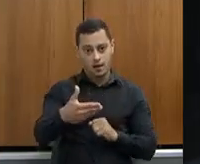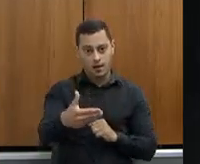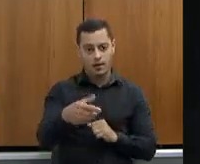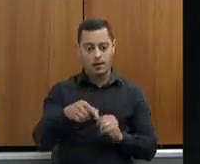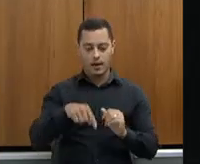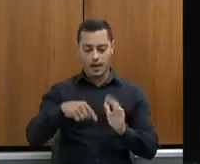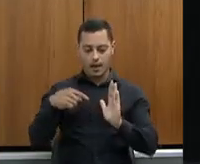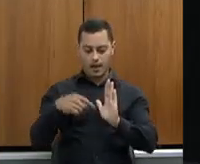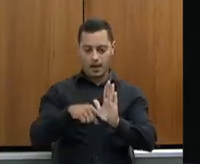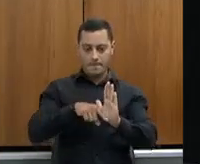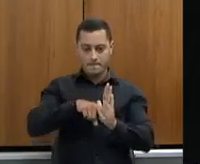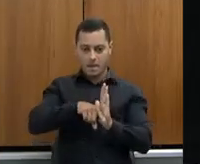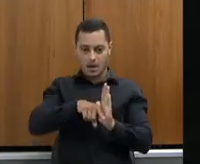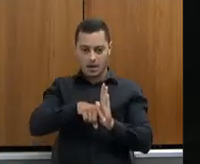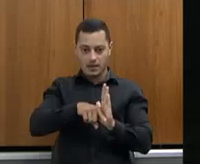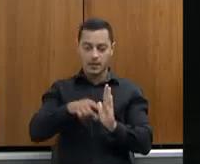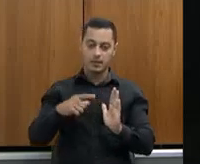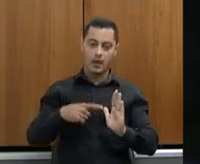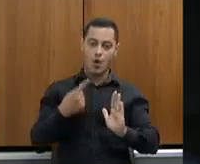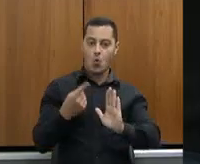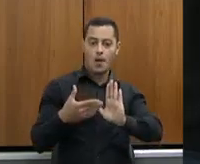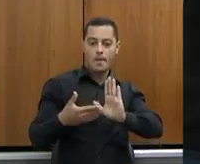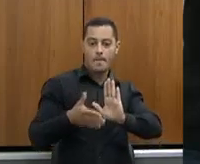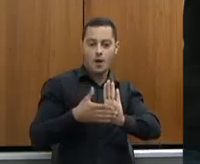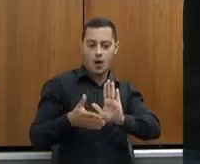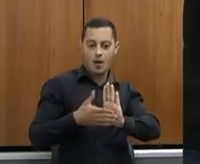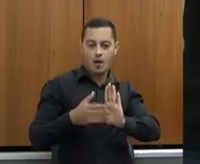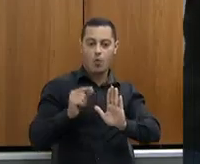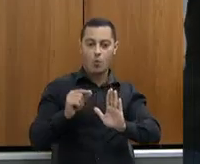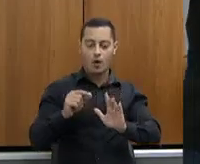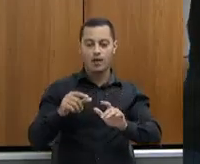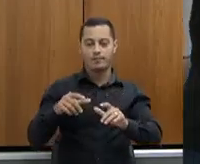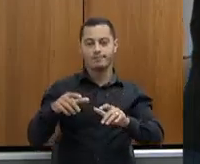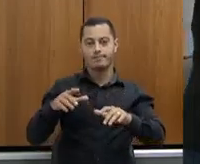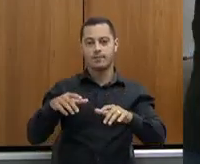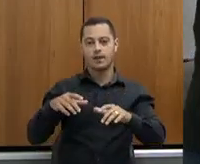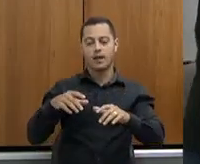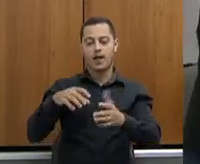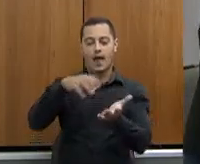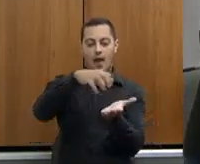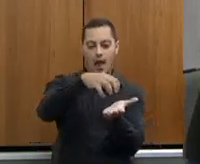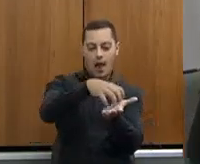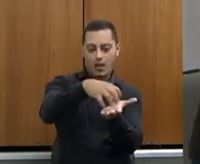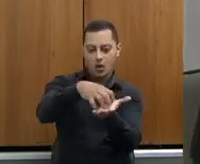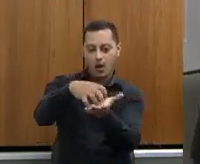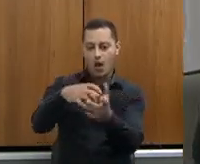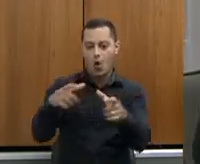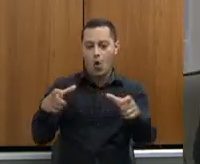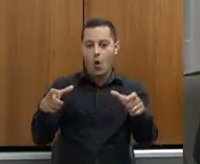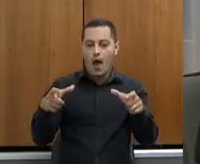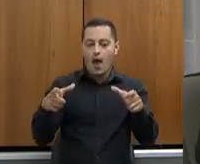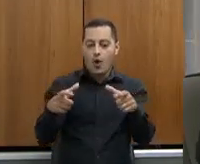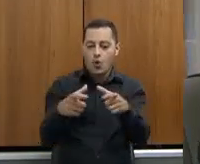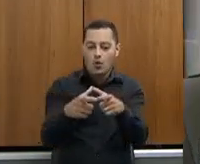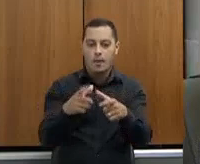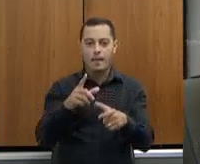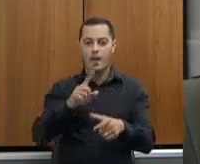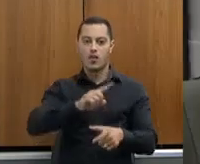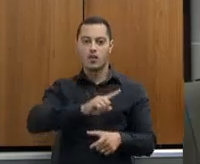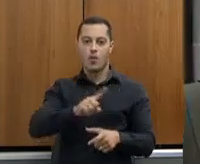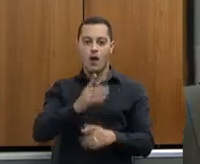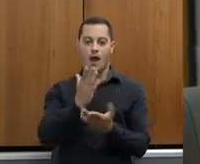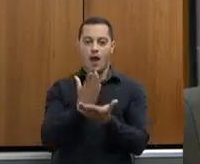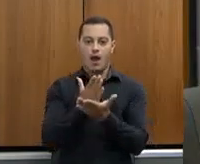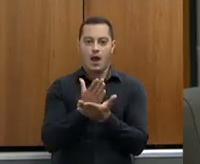realmente uma proposta de redução de regionais, mas isso sem diminuir a abrangência da EMATER